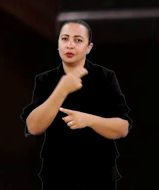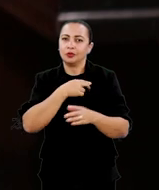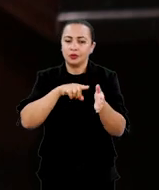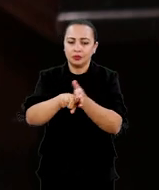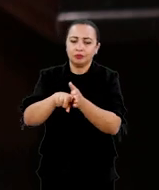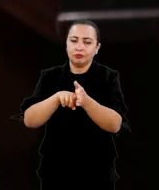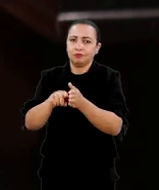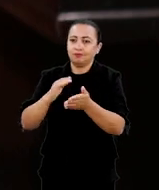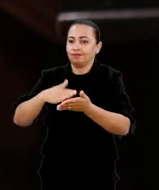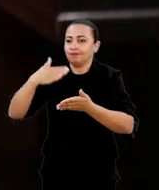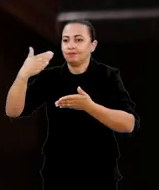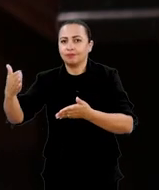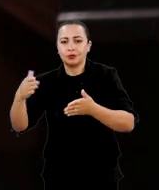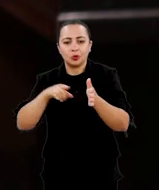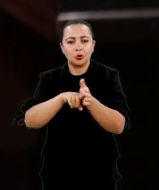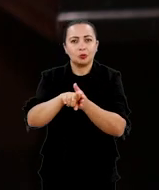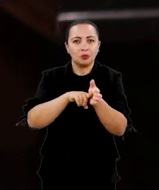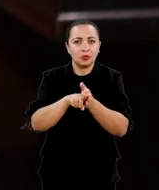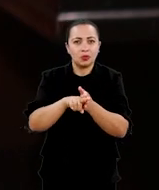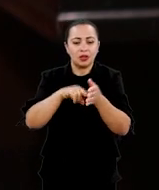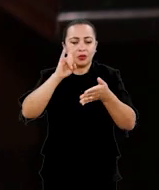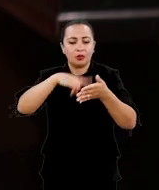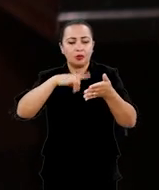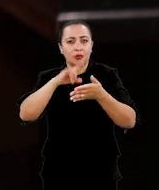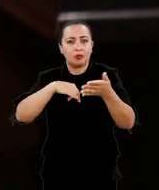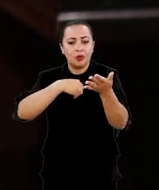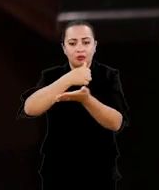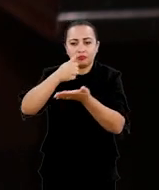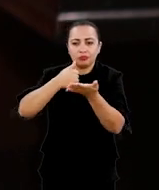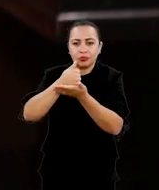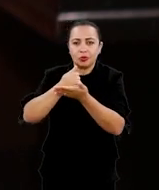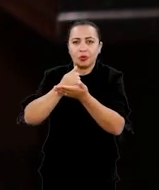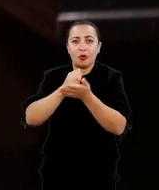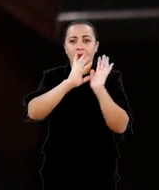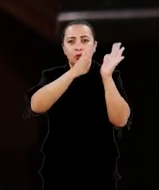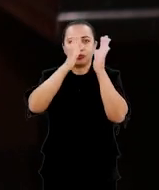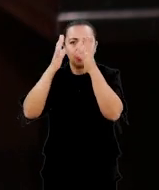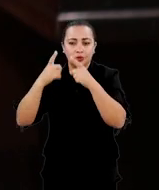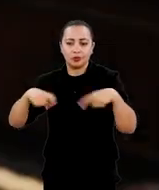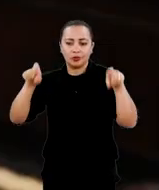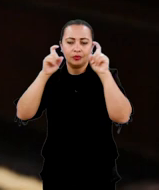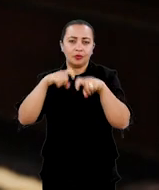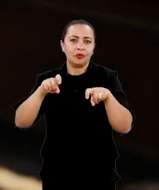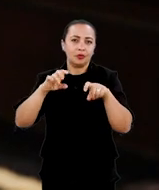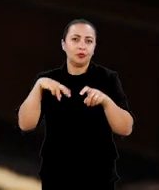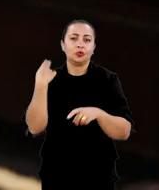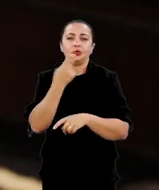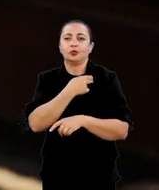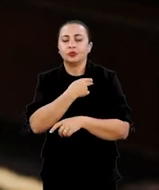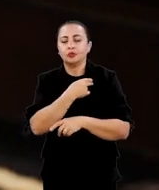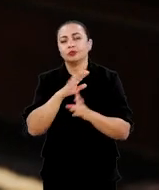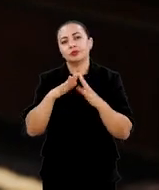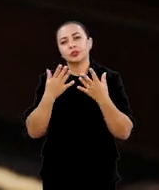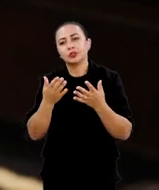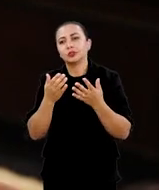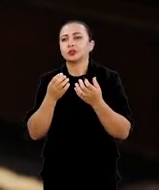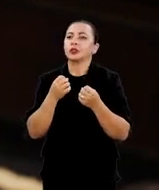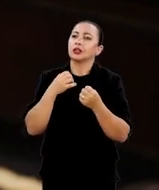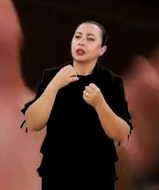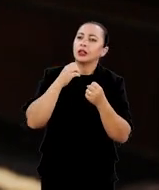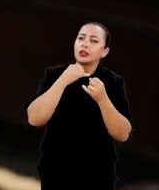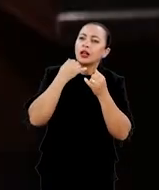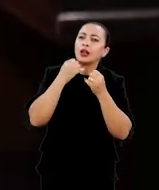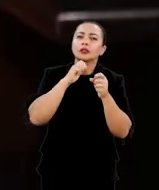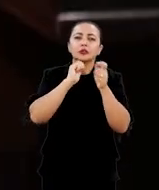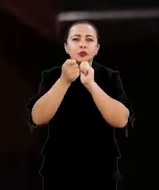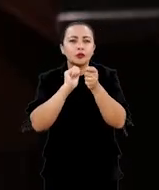de nossa pesquisa. Através de uma pesquisa documental, notadamente através de uma hemeroteca digital, a gente, por conta das